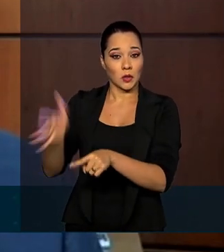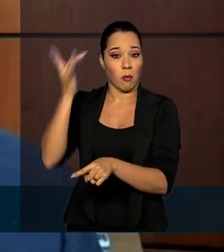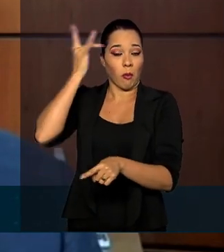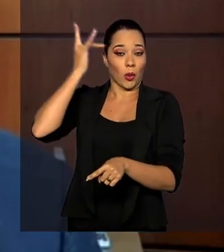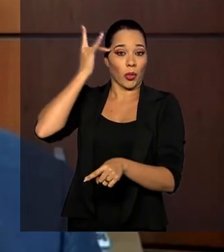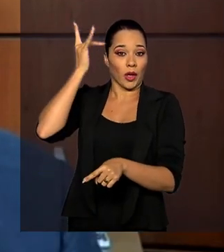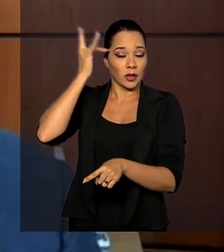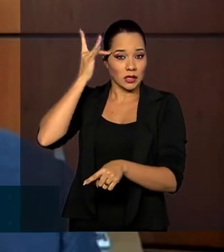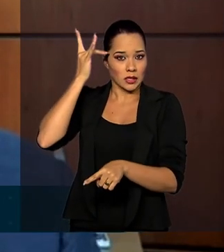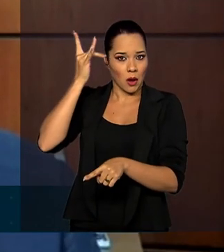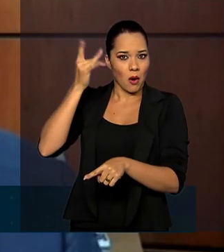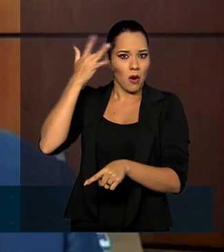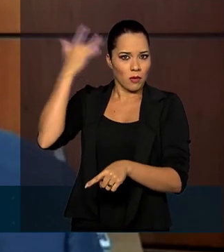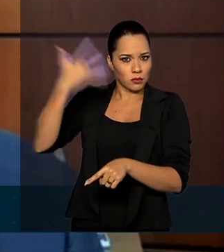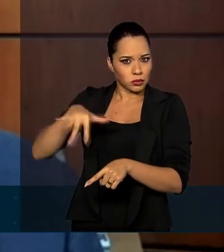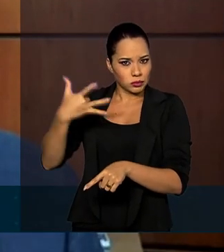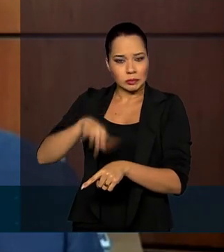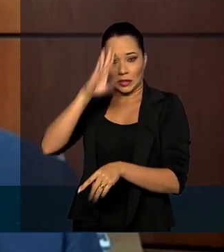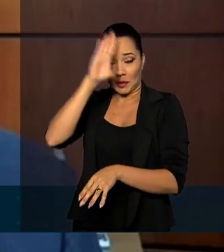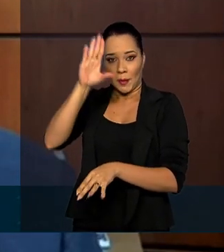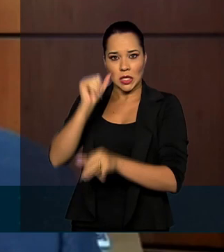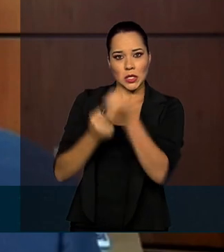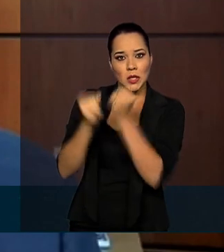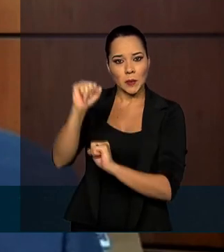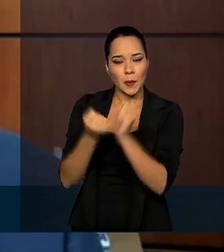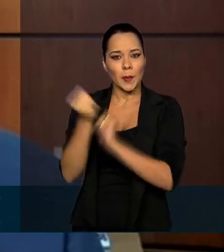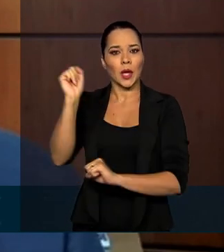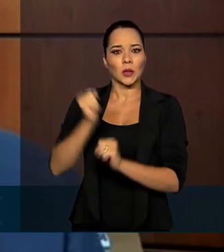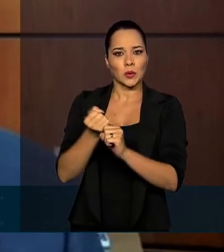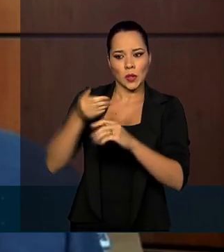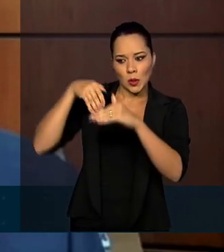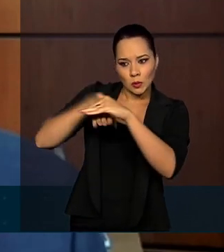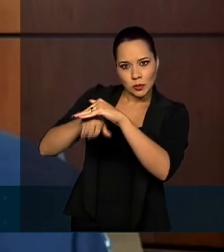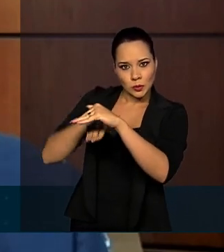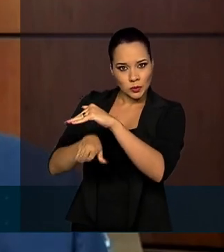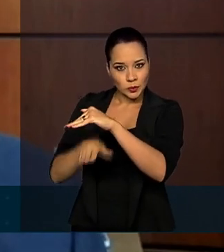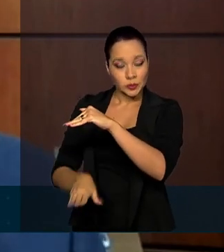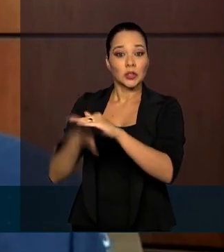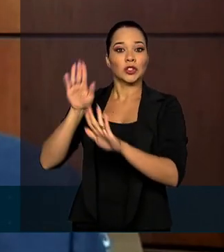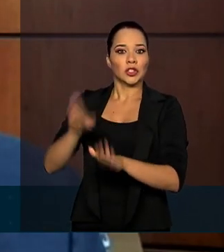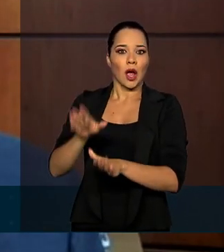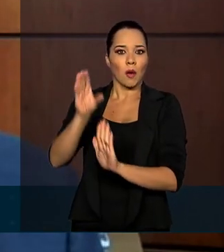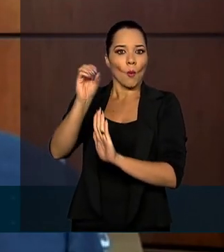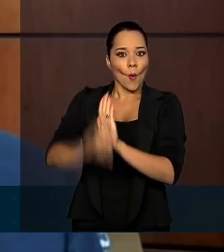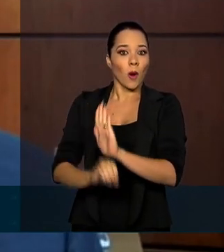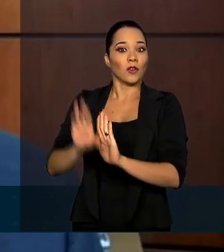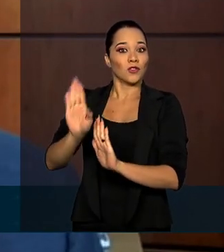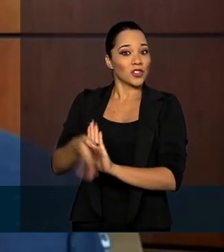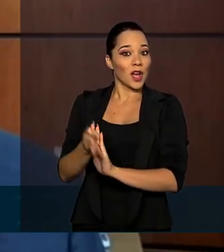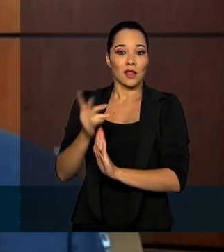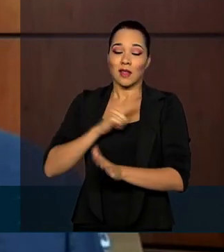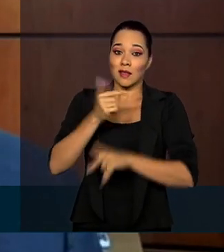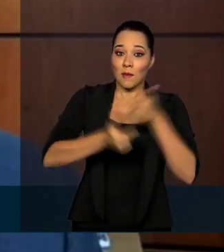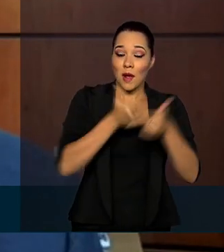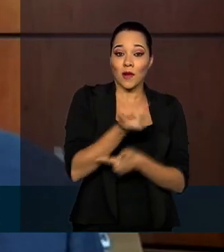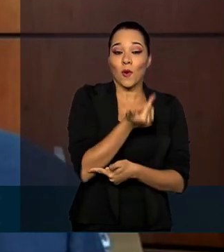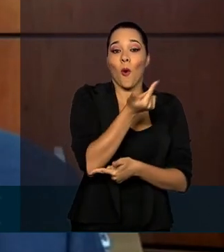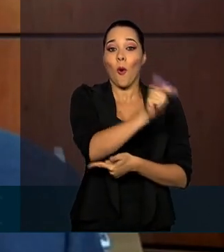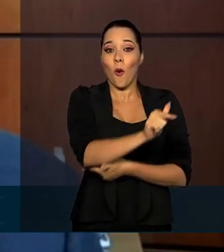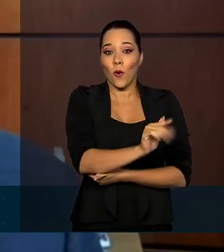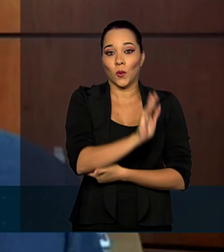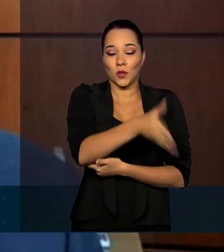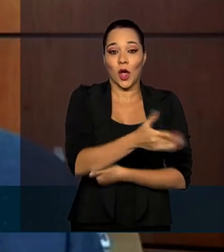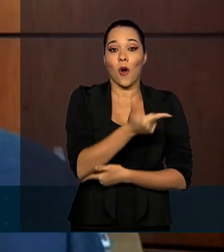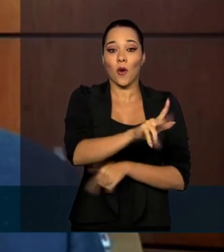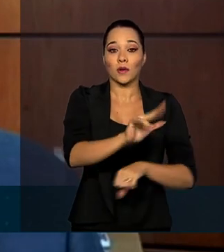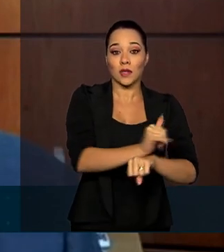e investimentos principalmente em equipamentos e armazenamento já se esgotaram. Nós já estamos trabalhando de uma maneira